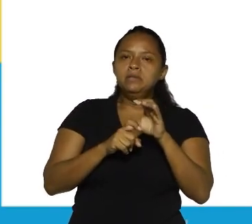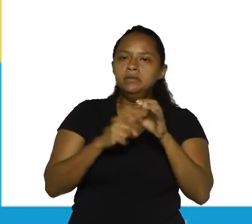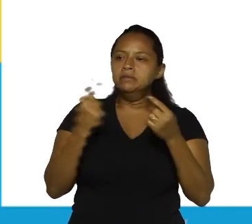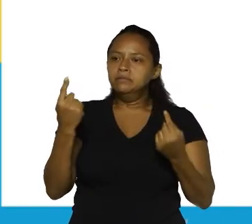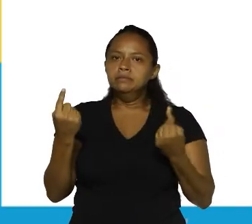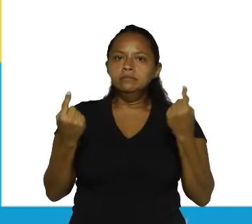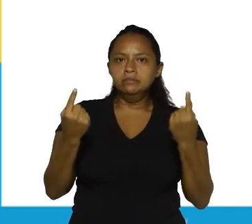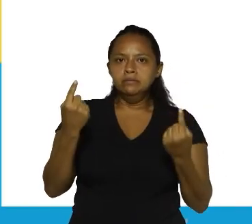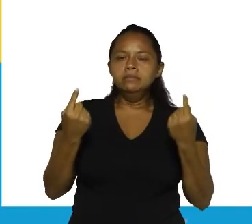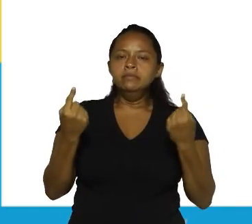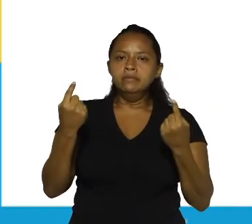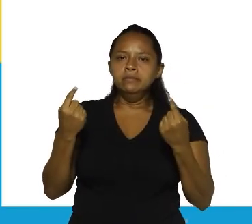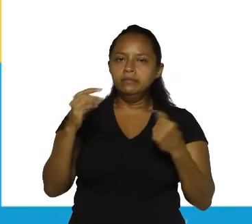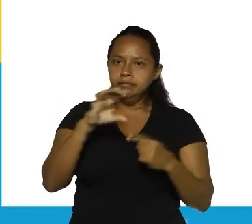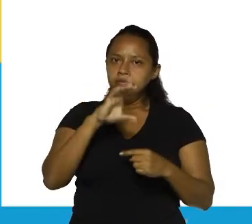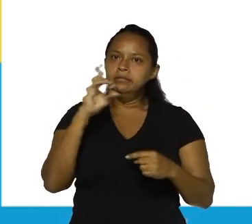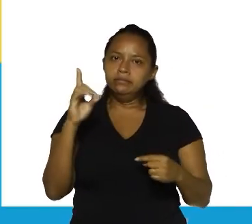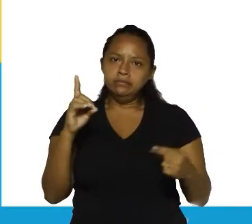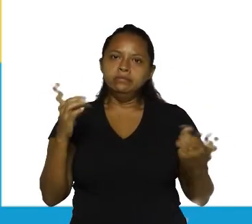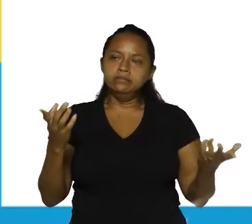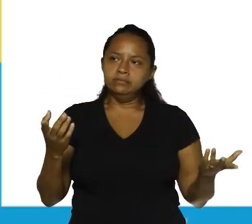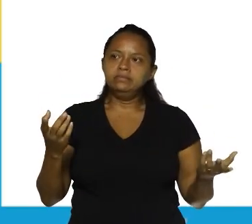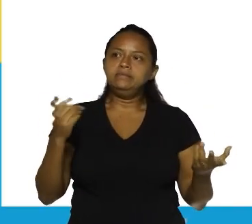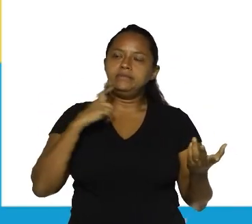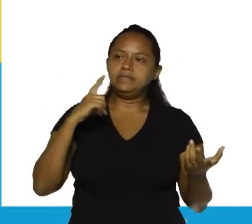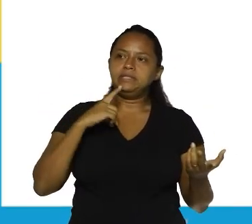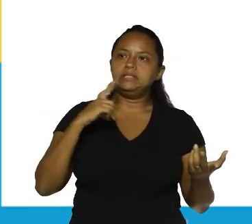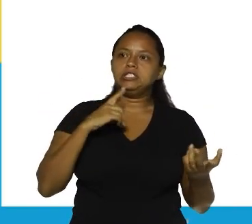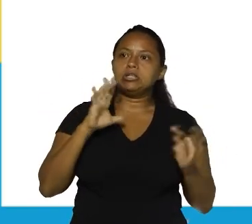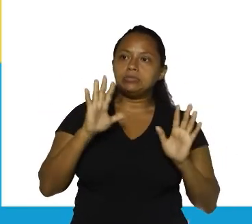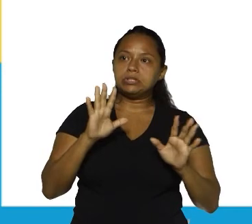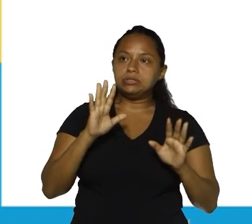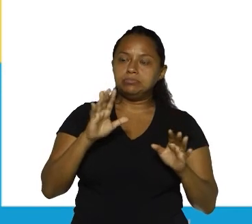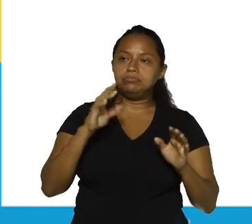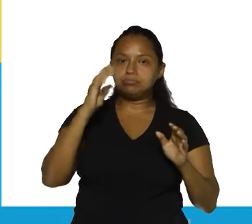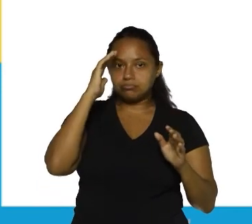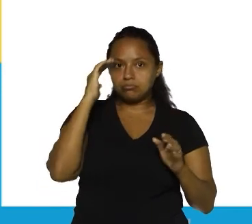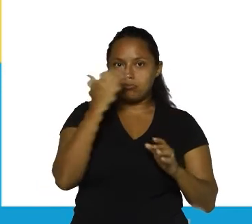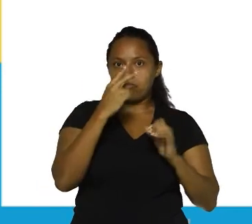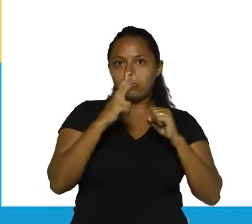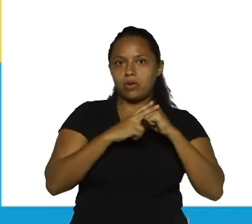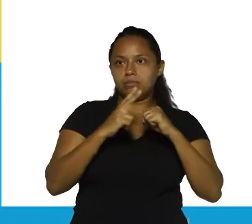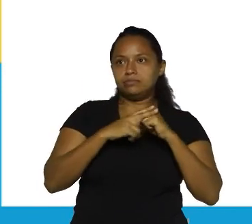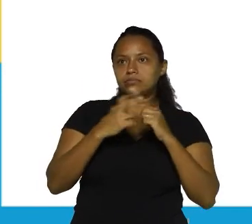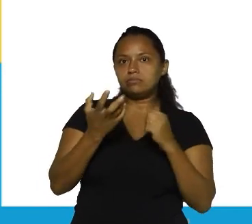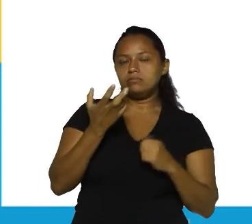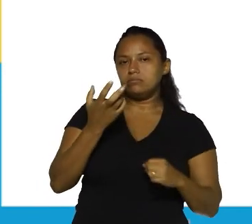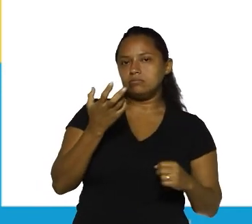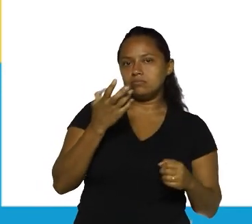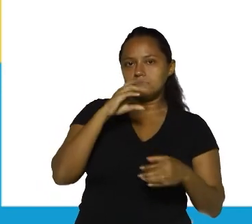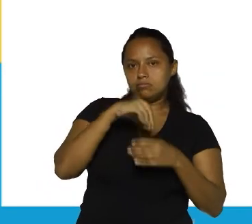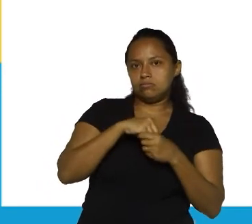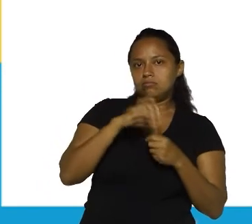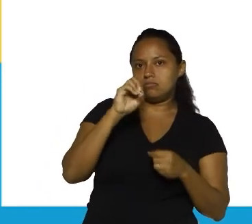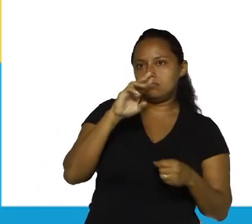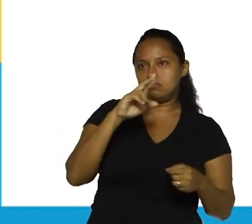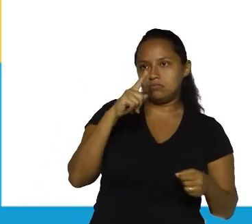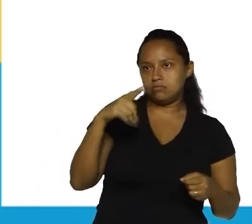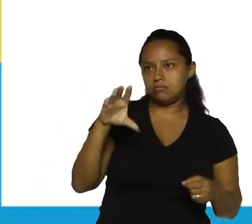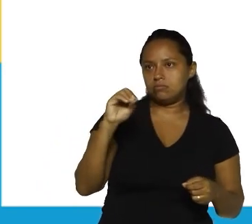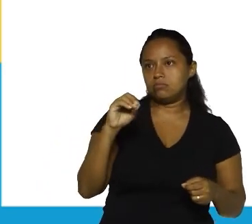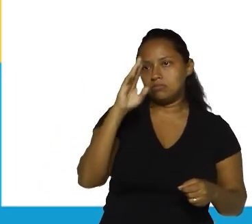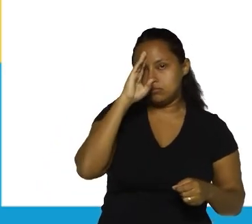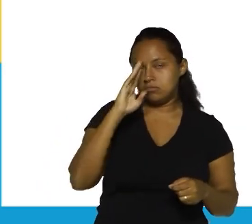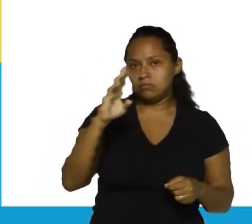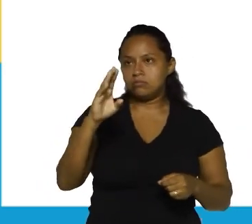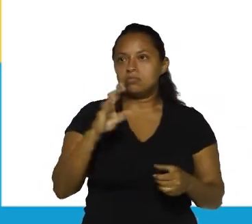Então, elas estão coordenadas, mas ambas estão subordinadas ao verbo querer, que faz parte da oração principal,